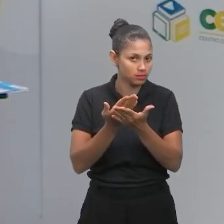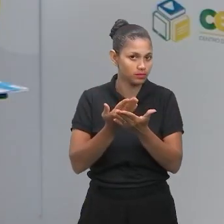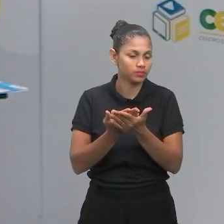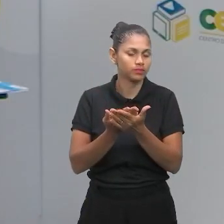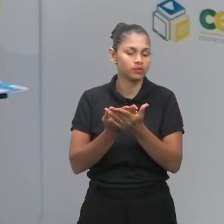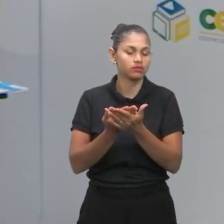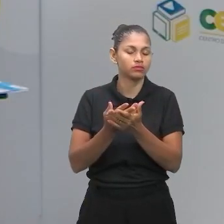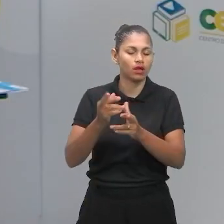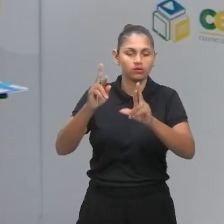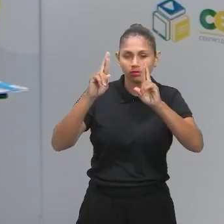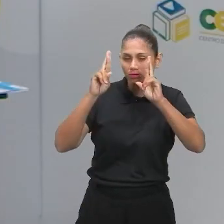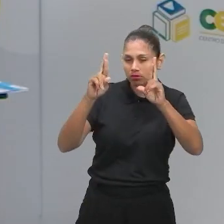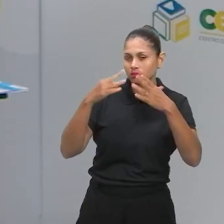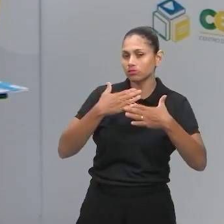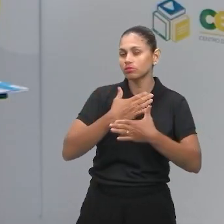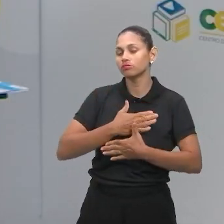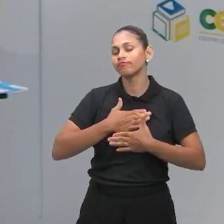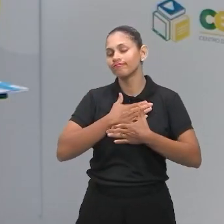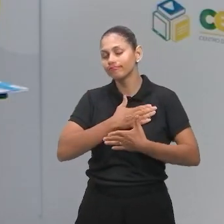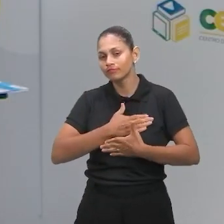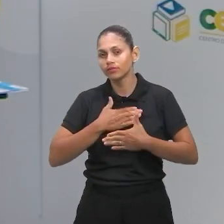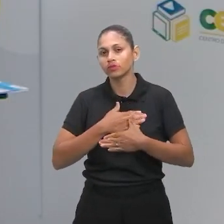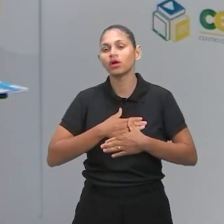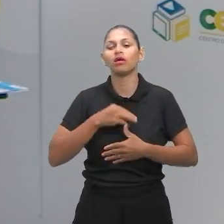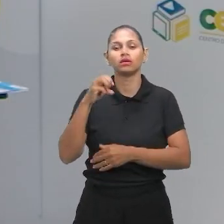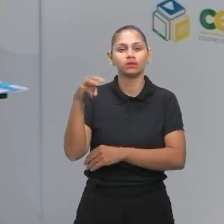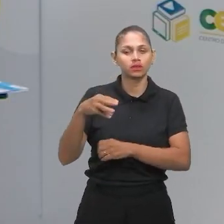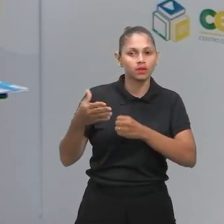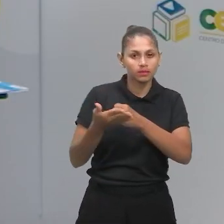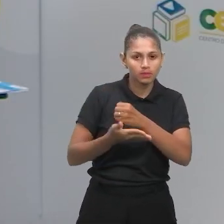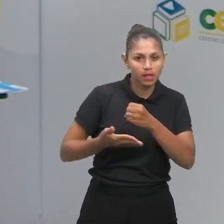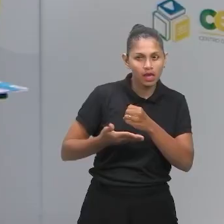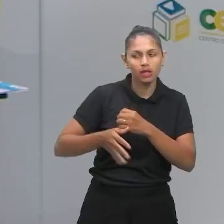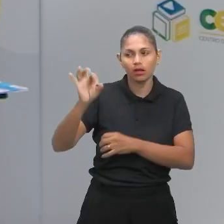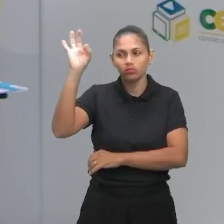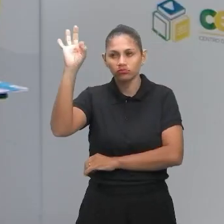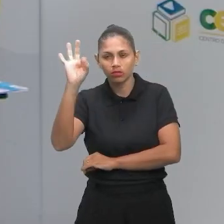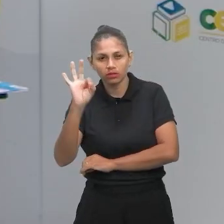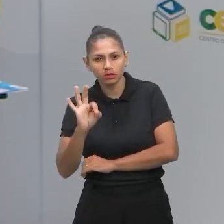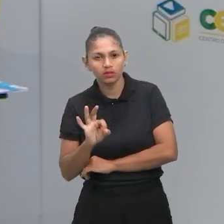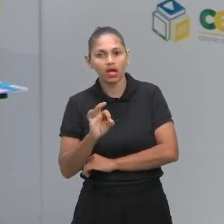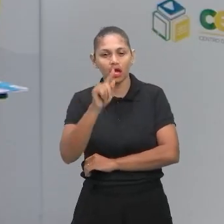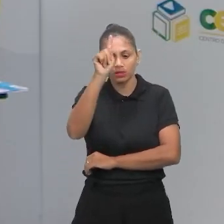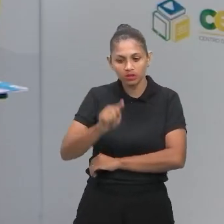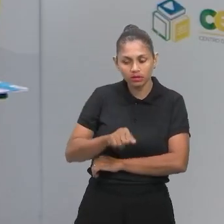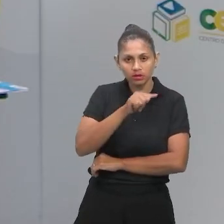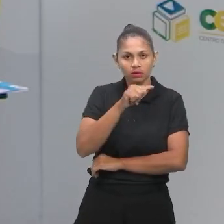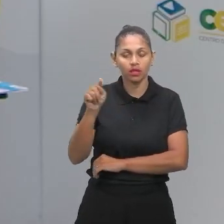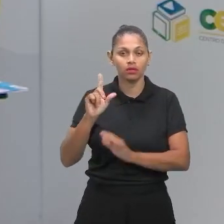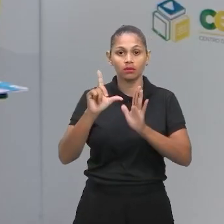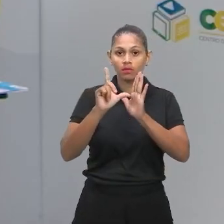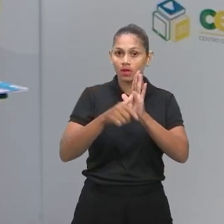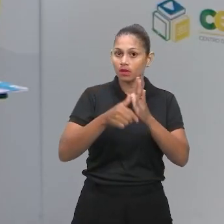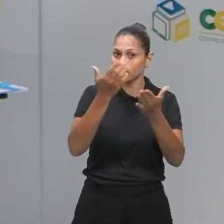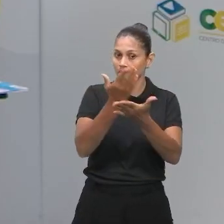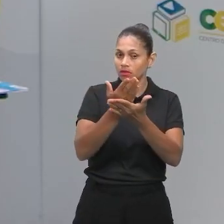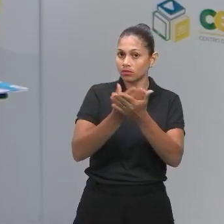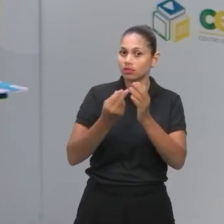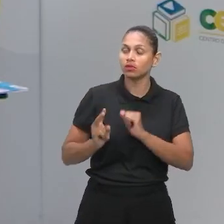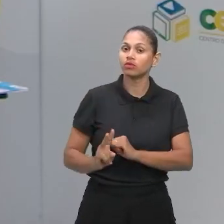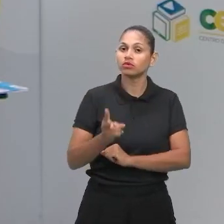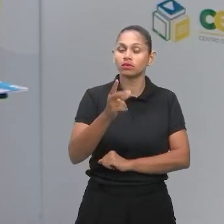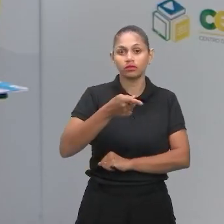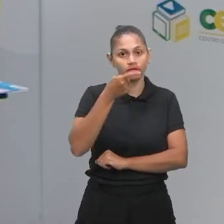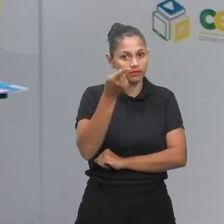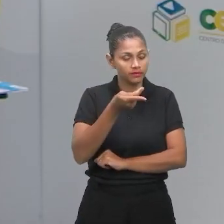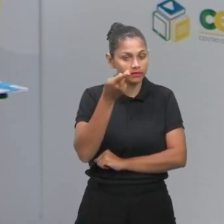Espero que vocês tenham gostado dessa parte de matemática básica, porcentagem, escala, né? E na nossa próxima aula, vamos dar continuidade falando